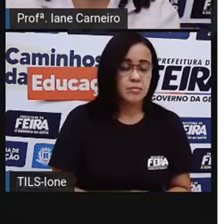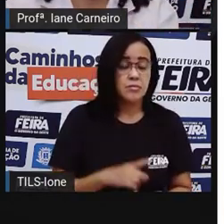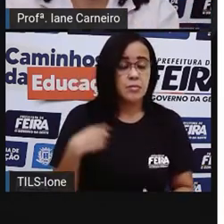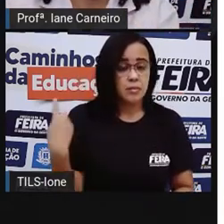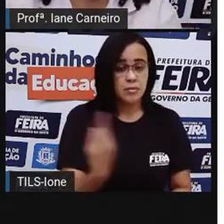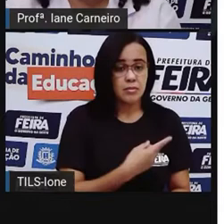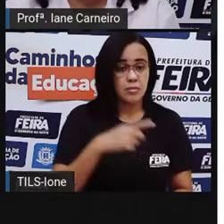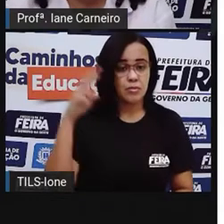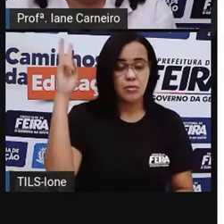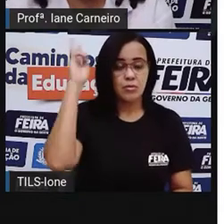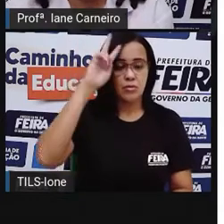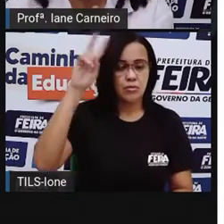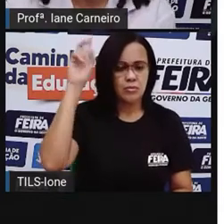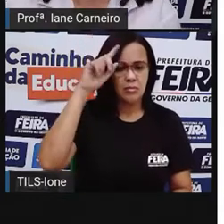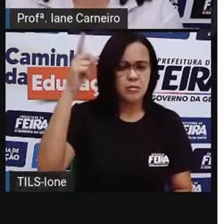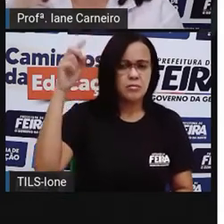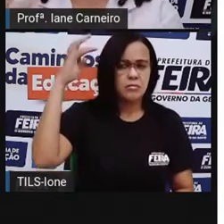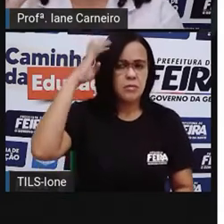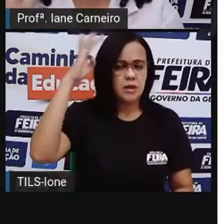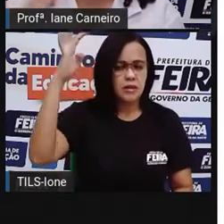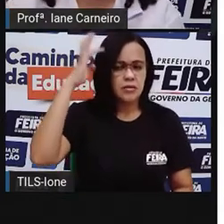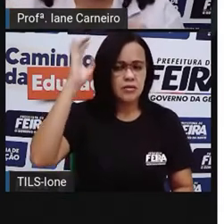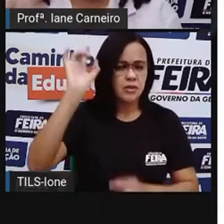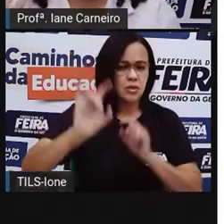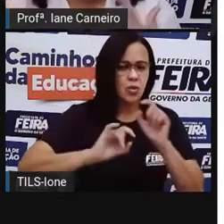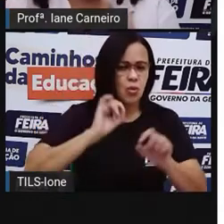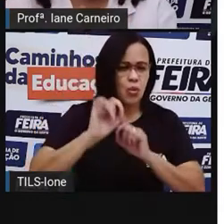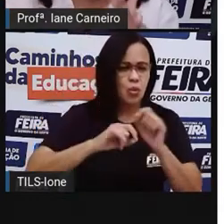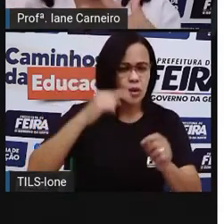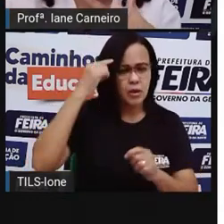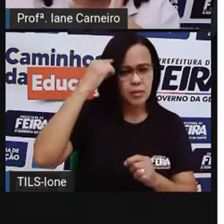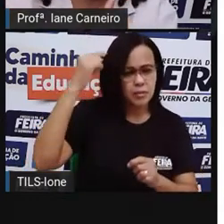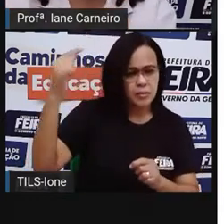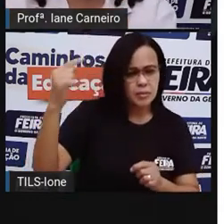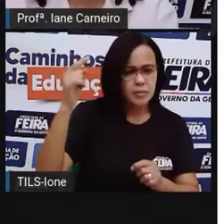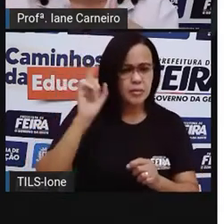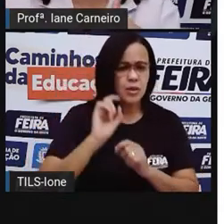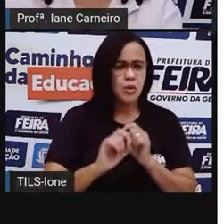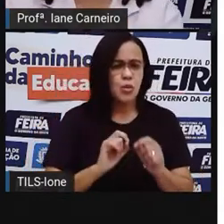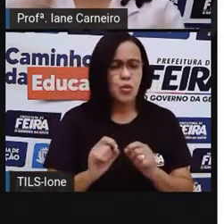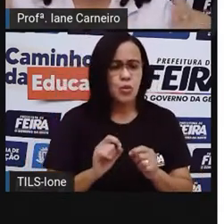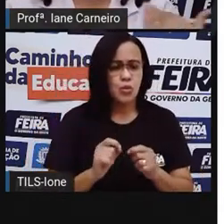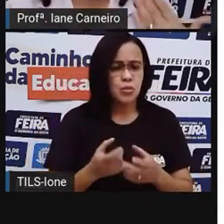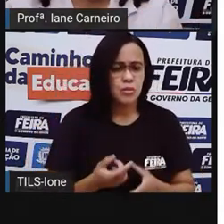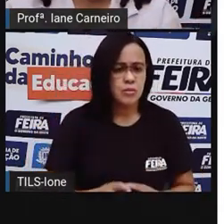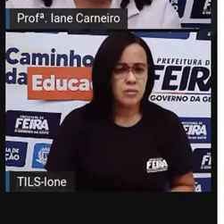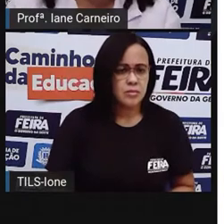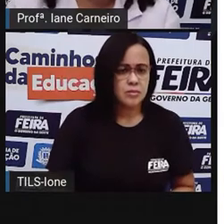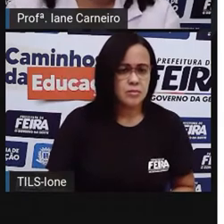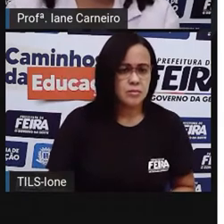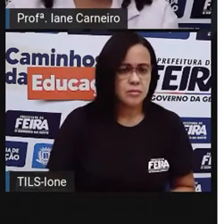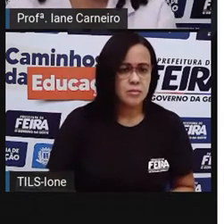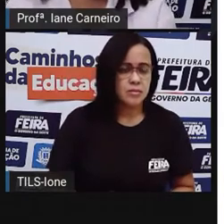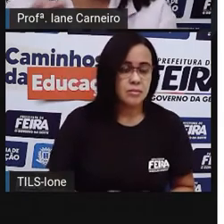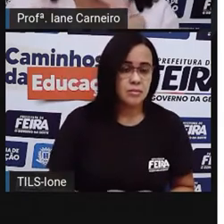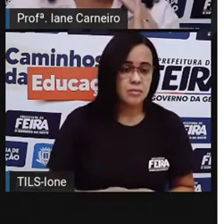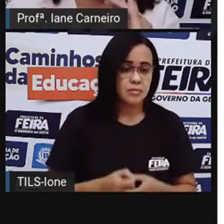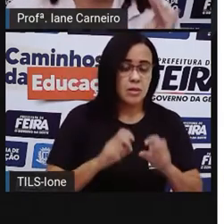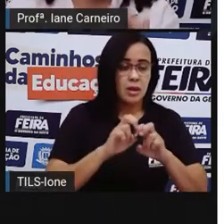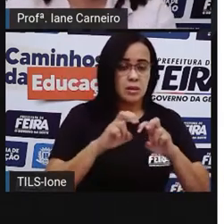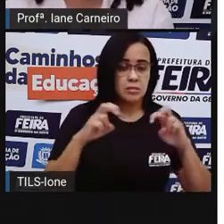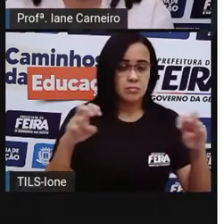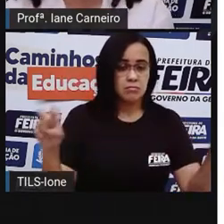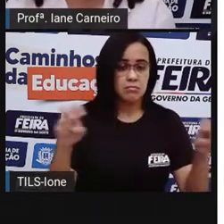do espaço da sala de aula, a gente pensar nos formatos que a gente tem ali, a disposição das cadeiras, né? E a gente